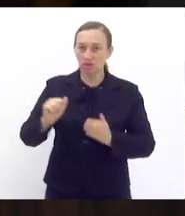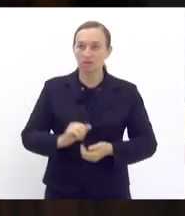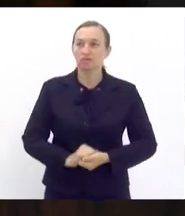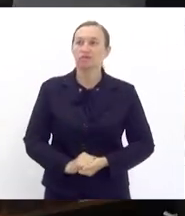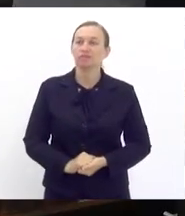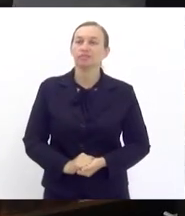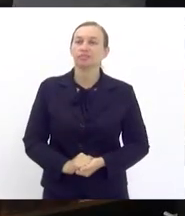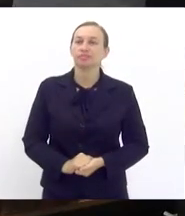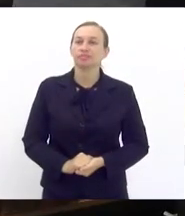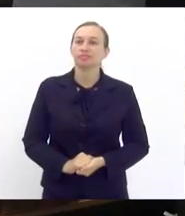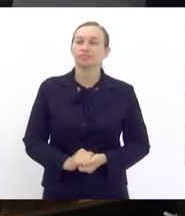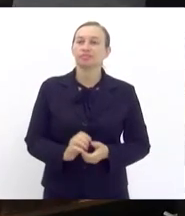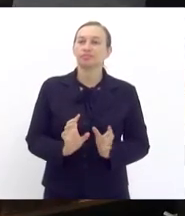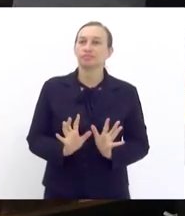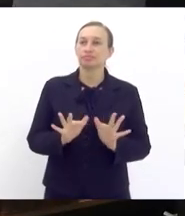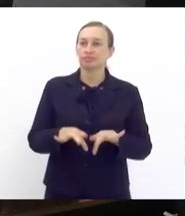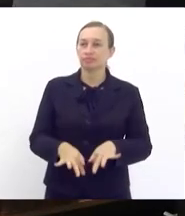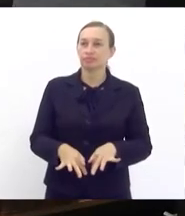Está suspensa a sessão